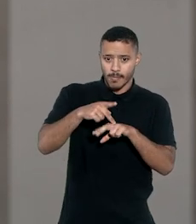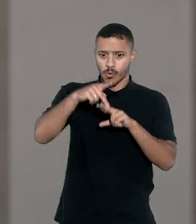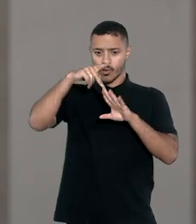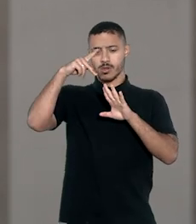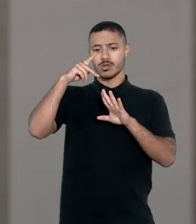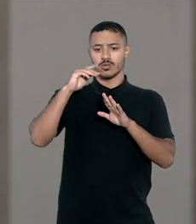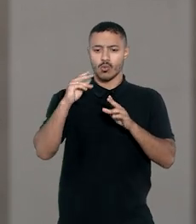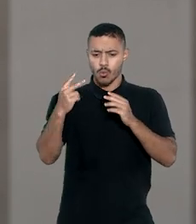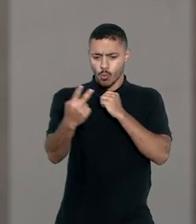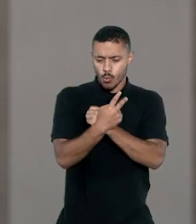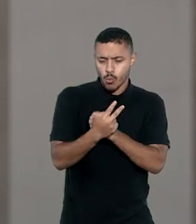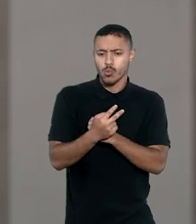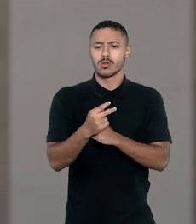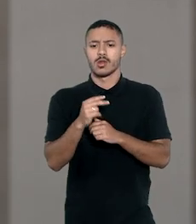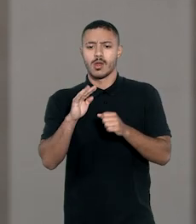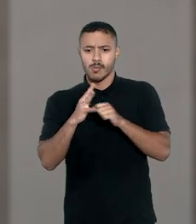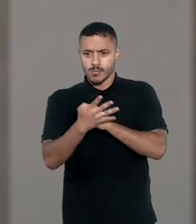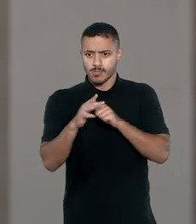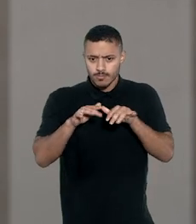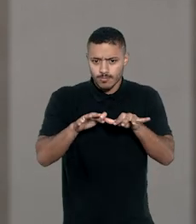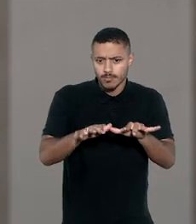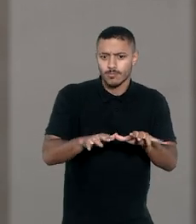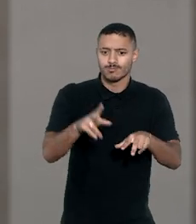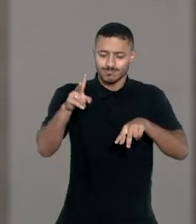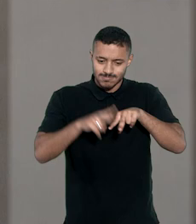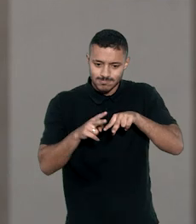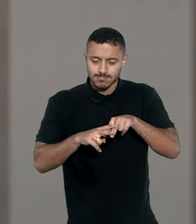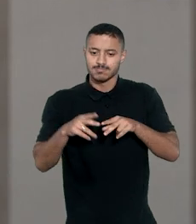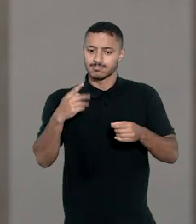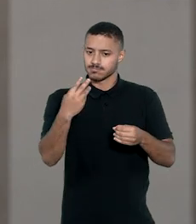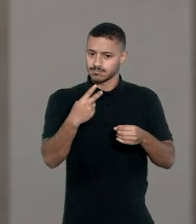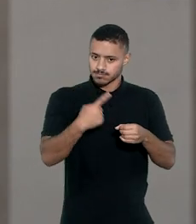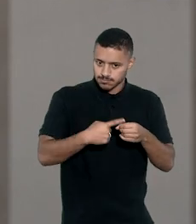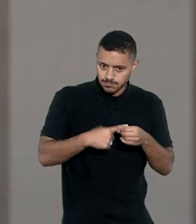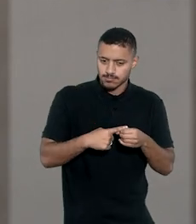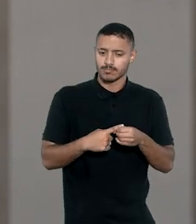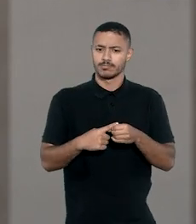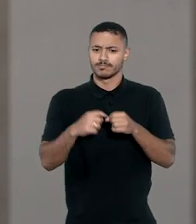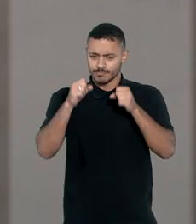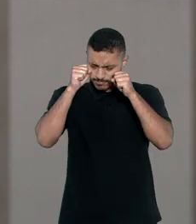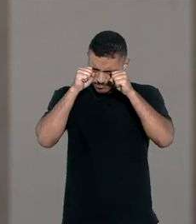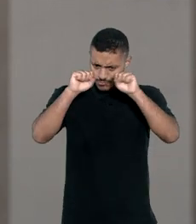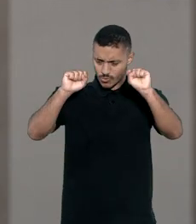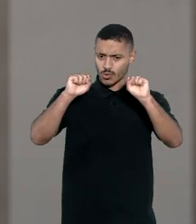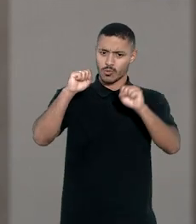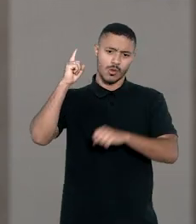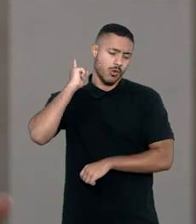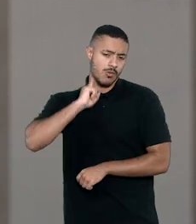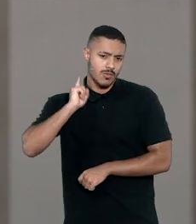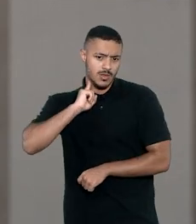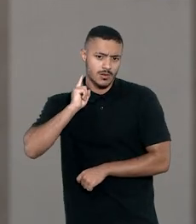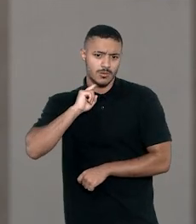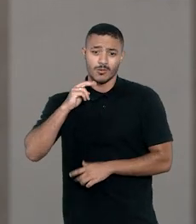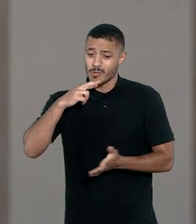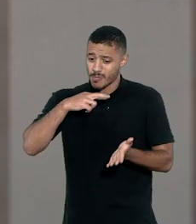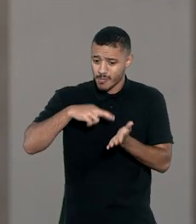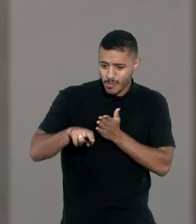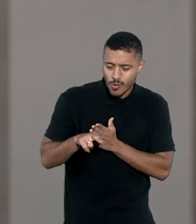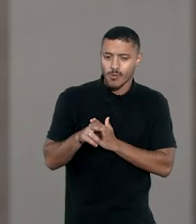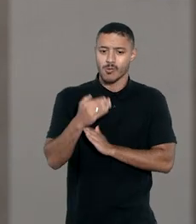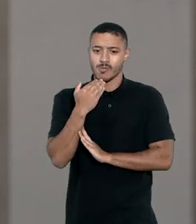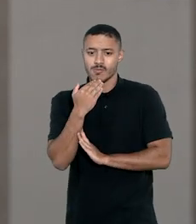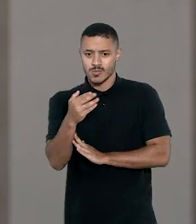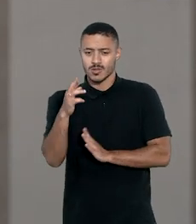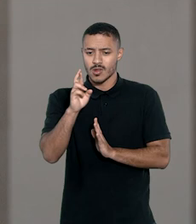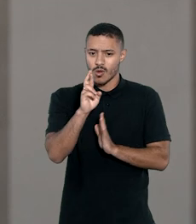adoção de medidas de combate à pandemia de covid-19 no sistema prisional do Estado. O Tribunal de Justiça de Minas Gerais